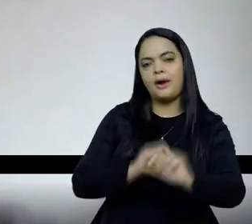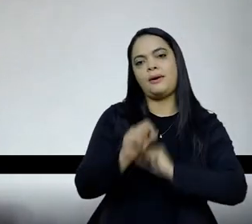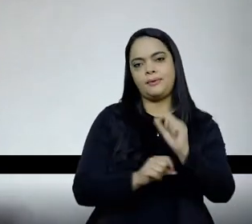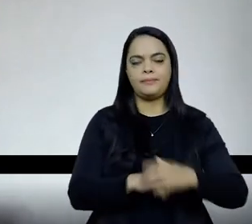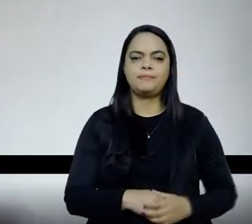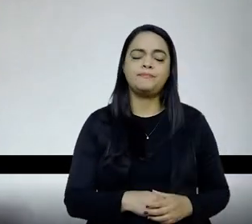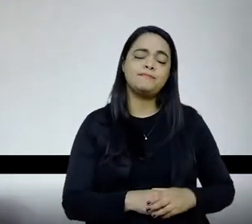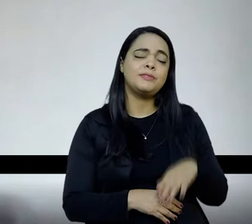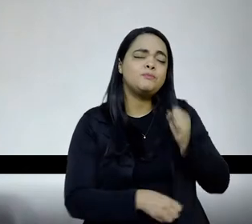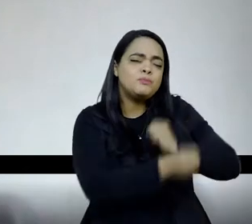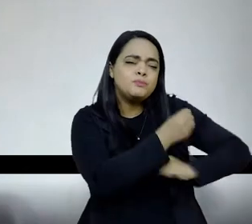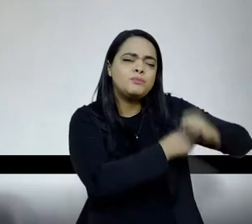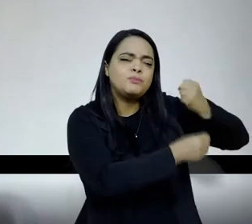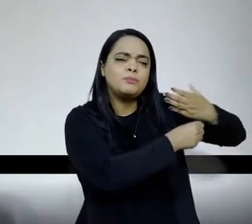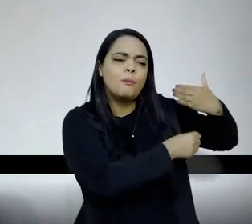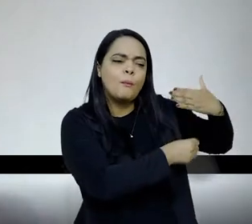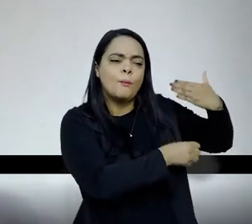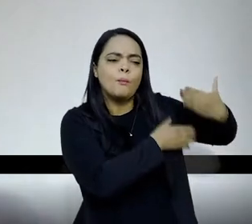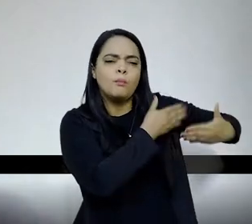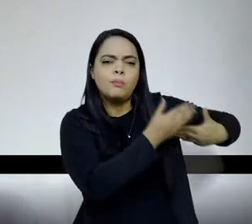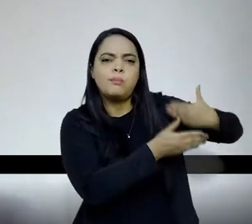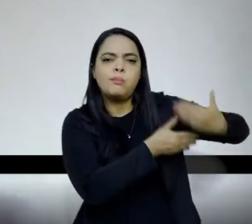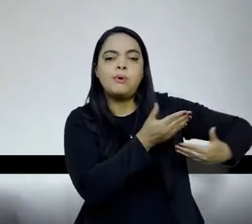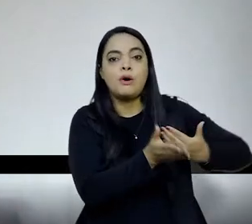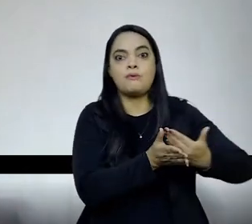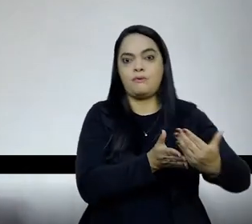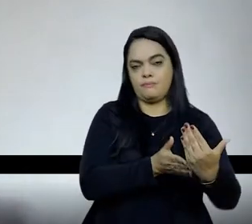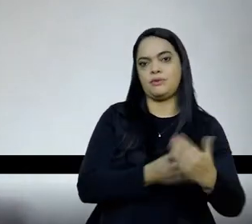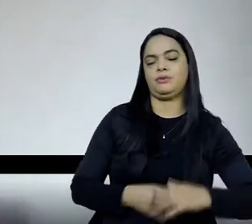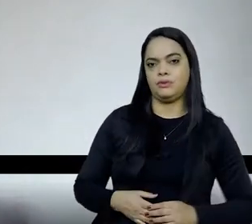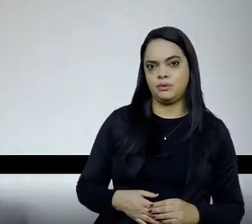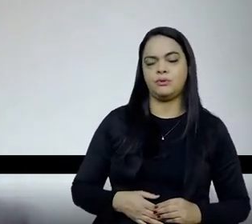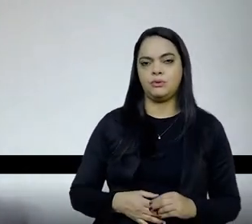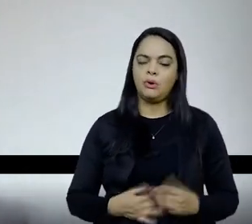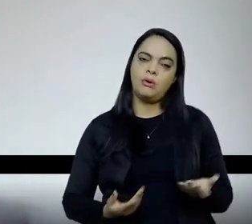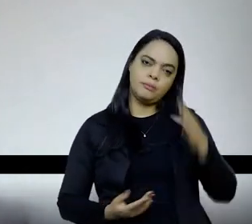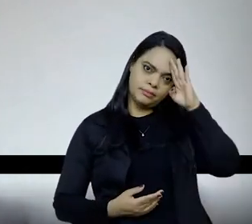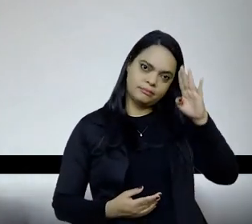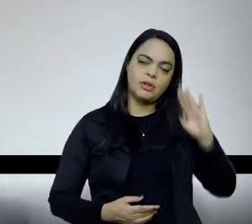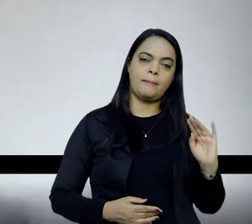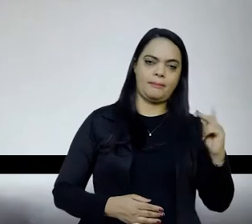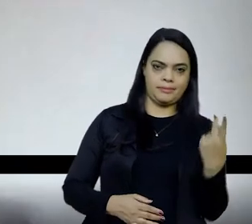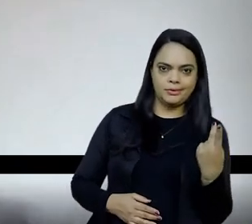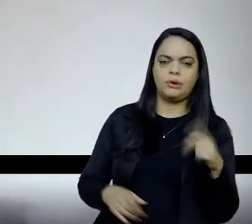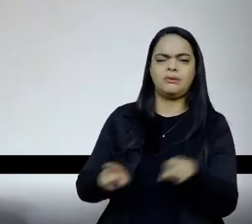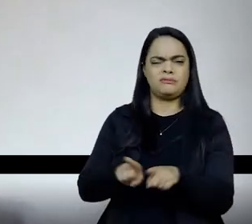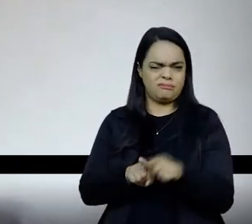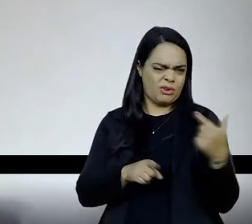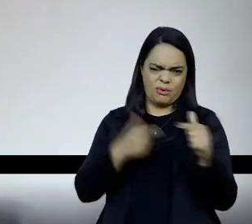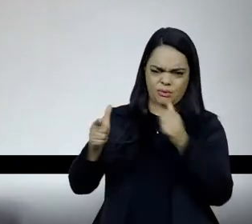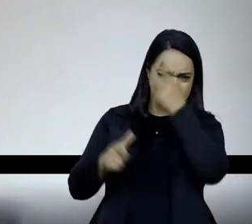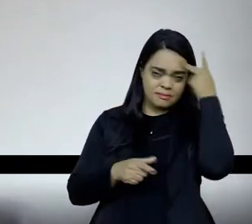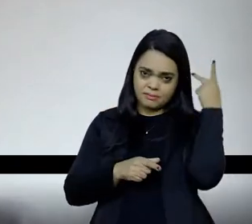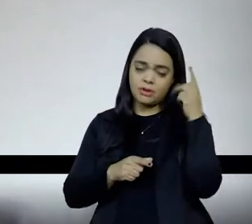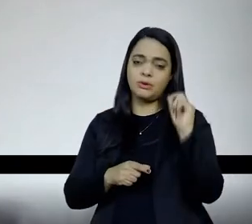começou há muitos anos, pelo menos do ponto de vista do nosso grupo aqui, de Belo Horizonte, outras pessoas que estão articuladas no Pensar